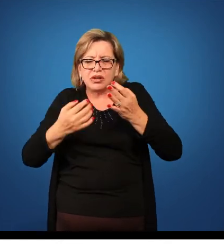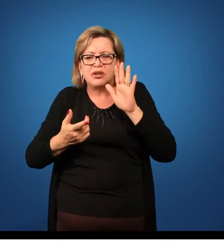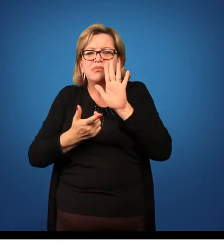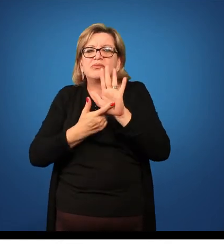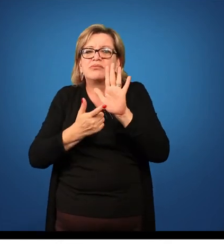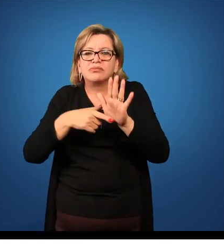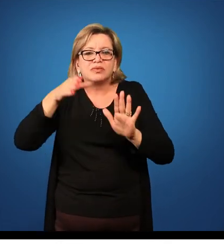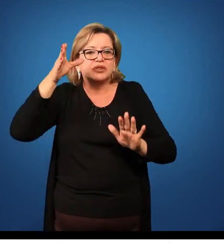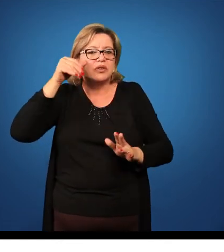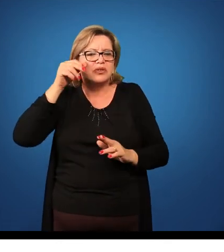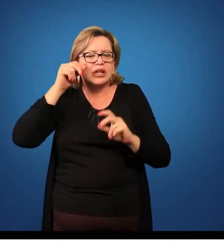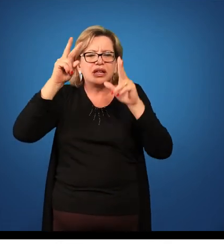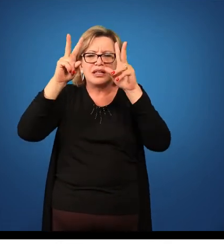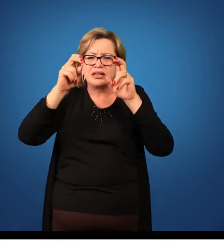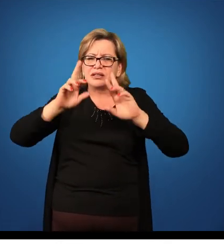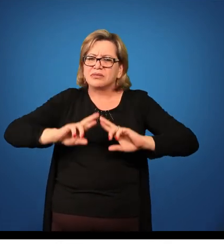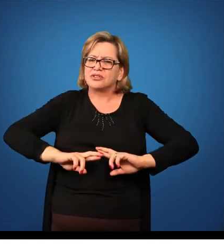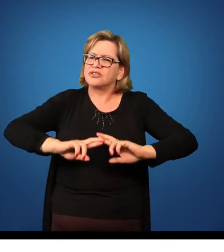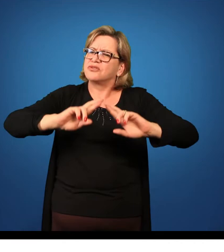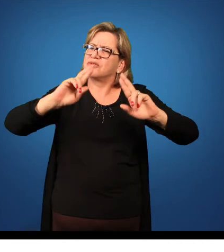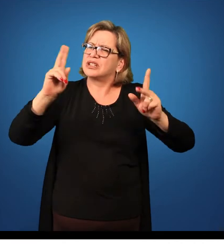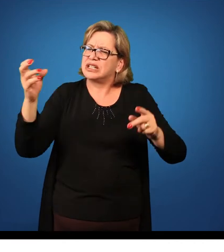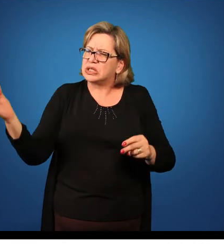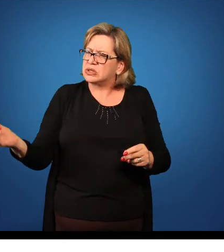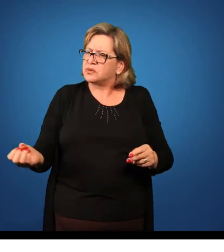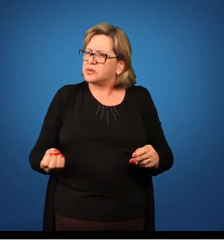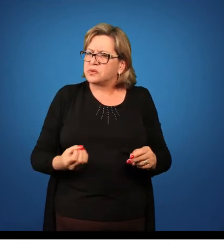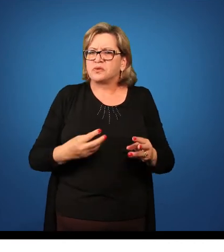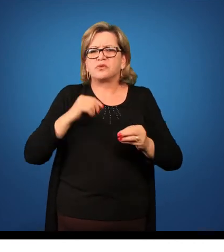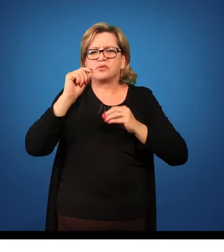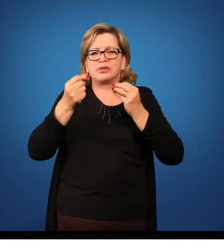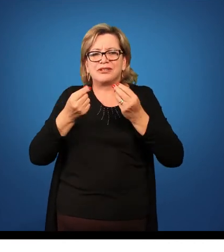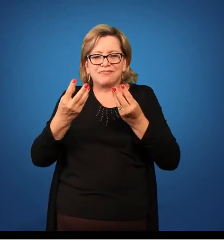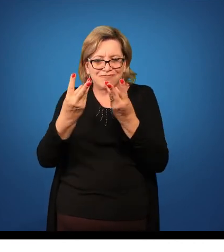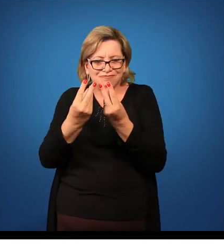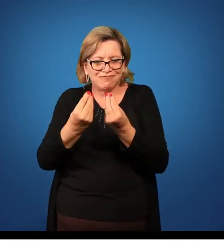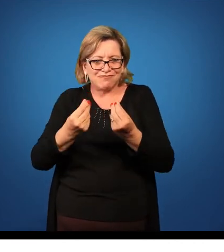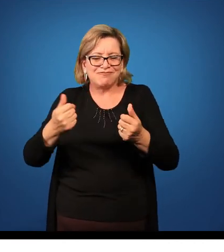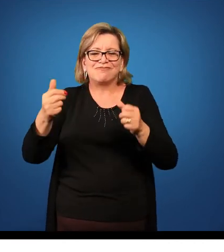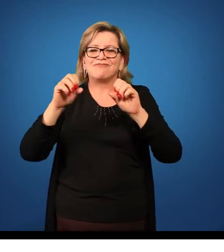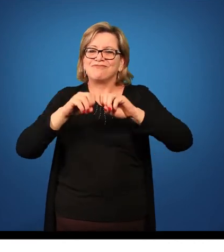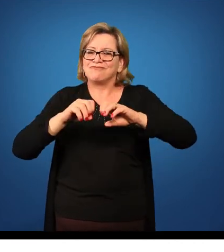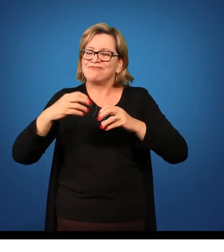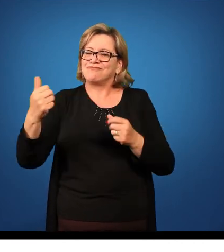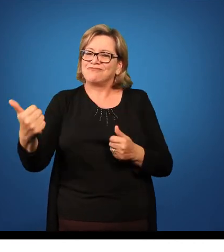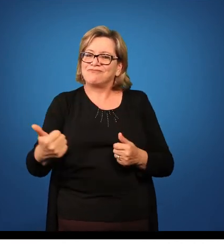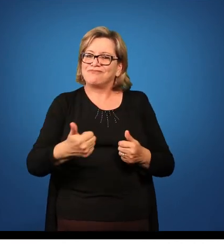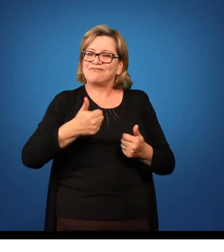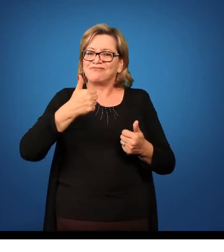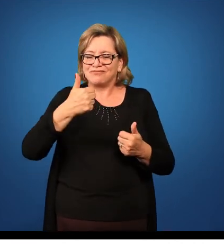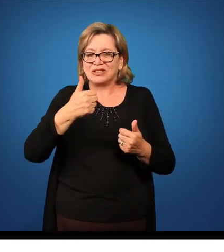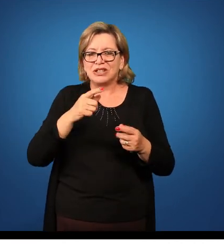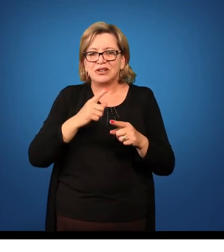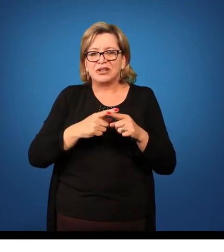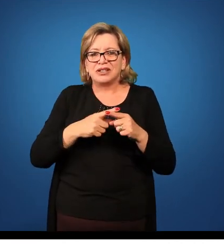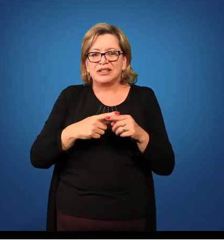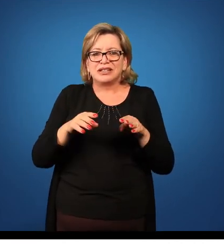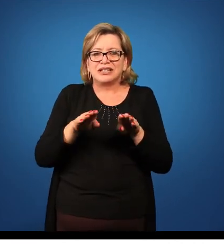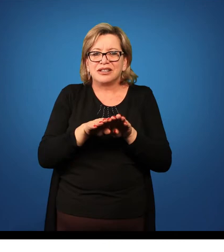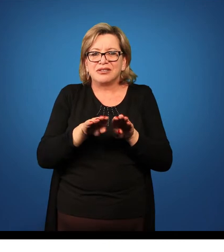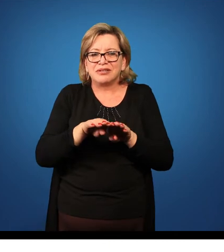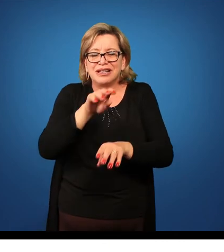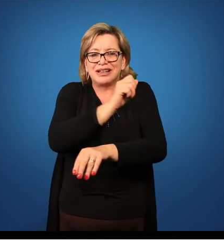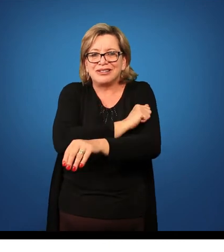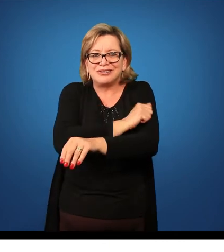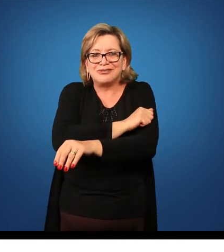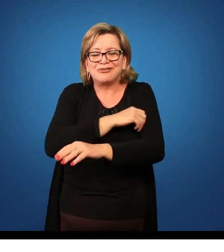Traga conteúdos diferentes, traga informações novas, isso vai enriquecer a sua aula, e vai, nesse caso, trair o aluno para aquele